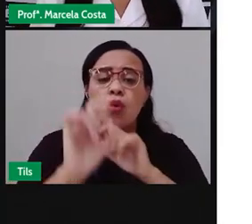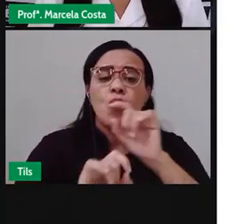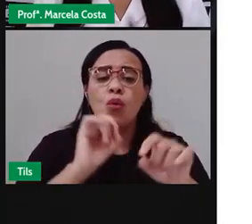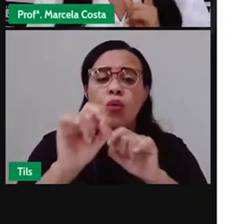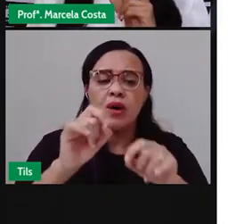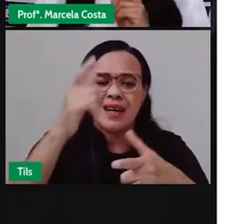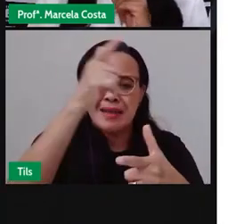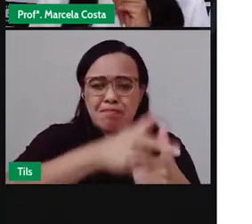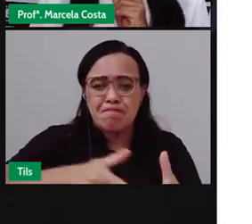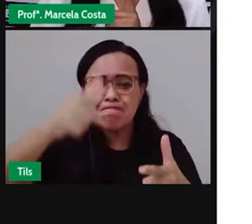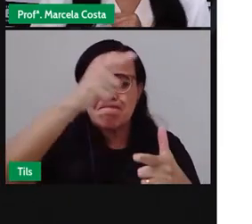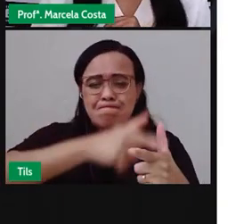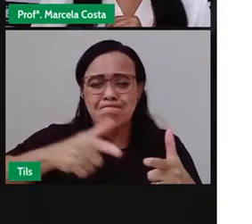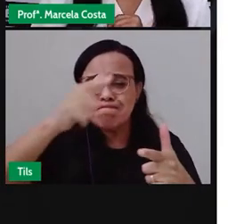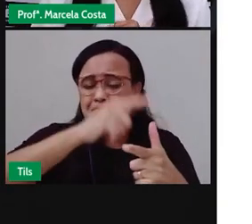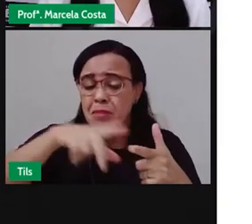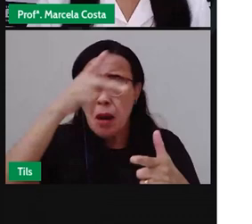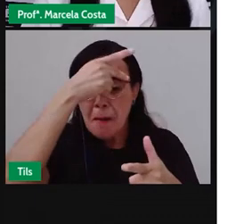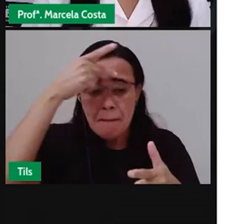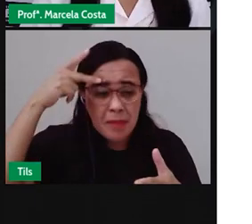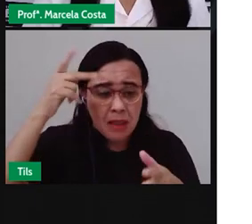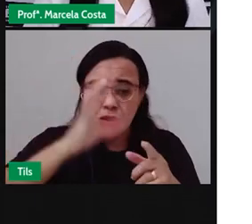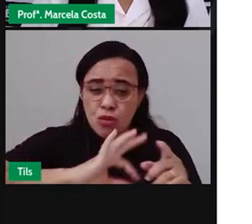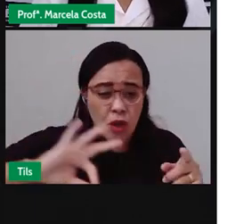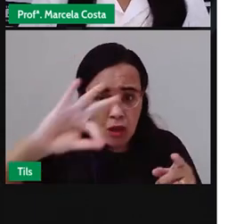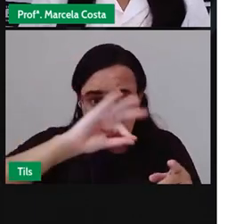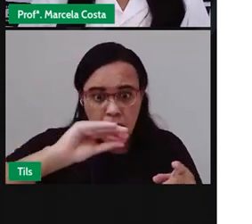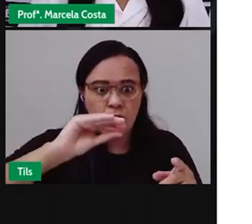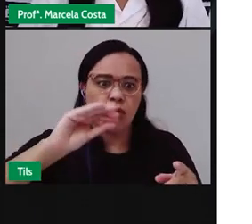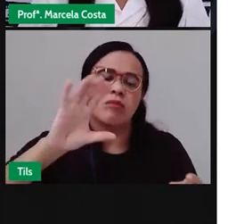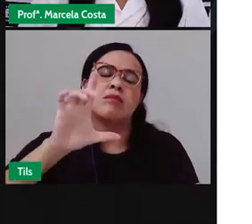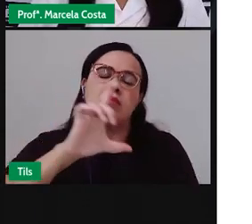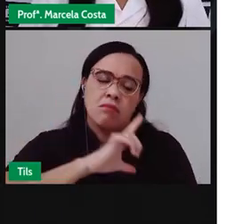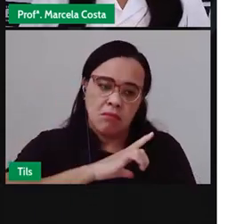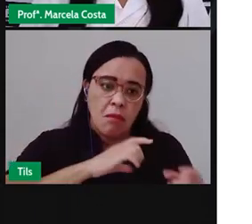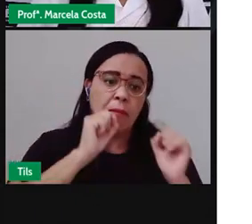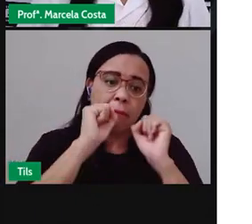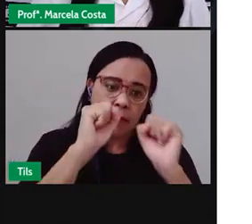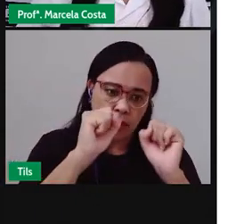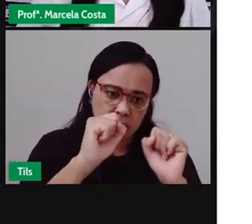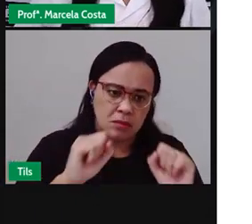Vamos ver agora uma reportagem que fala um pouco sobre isso.